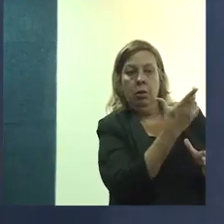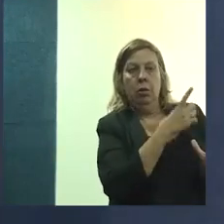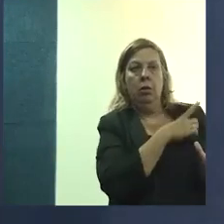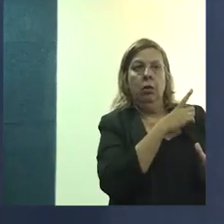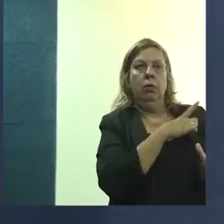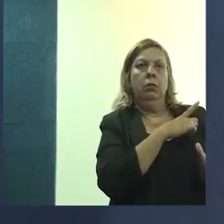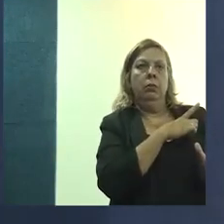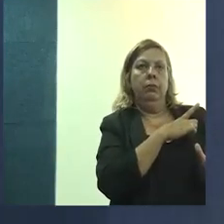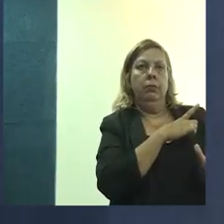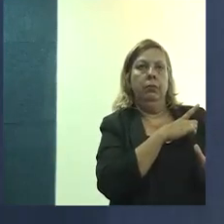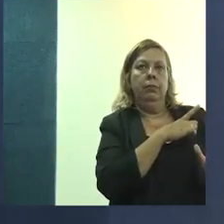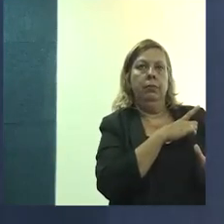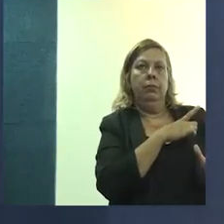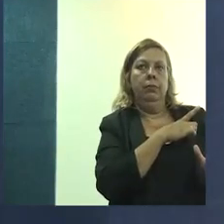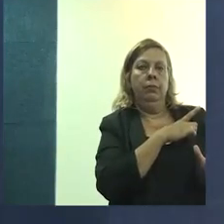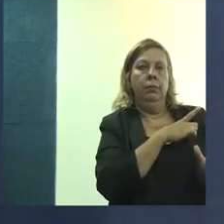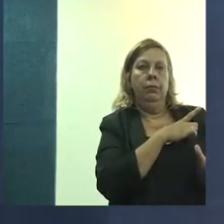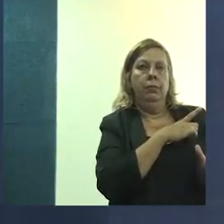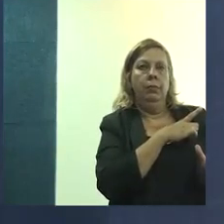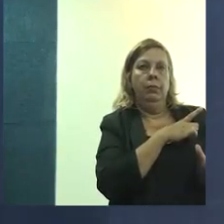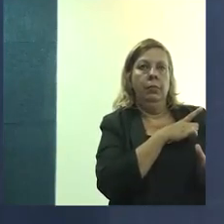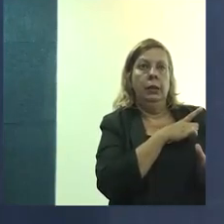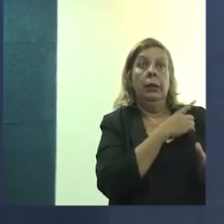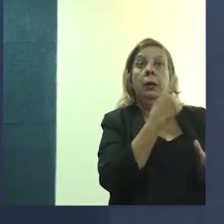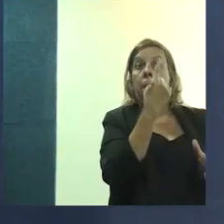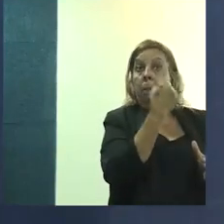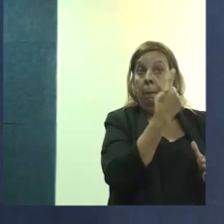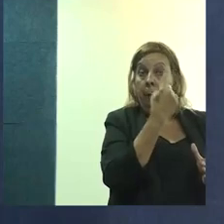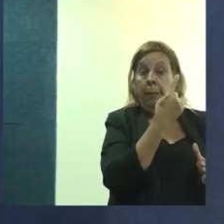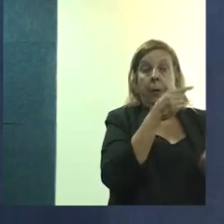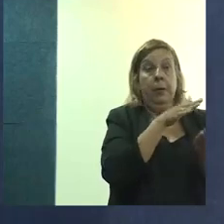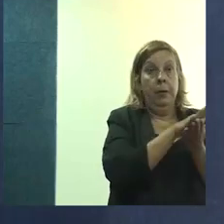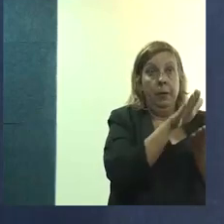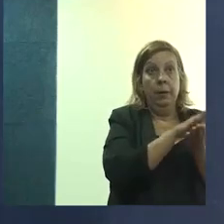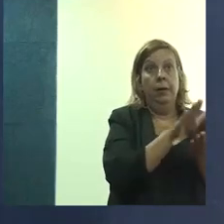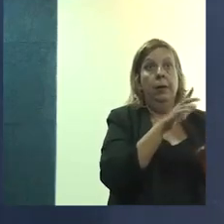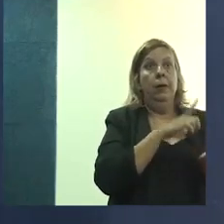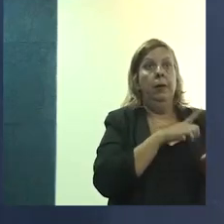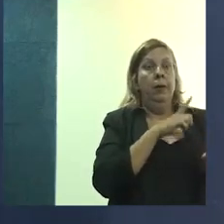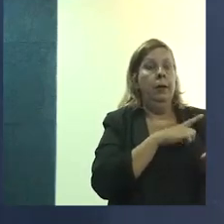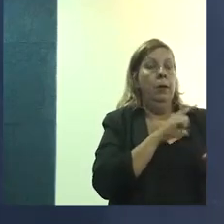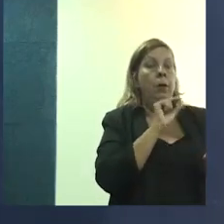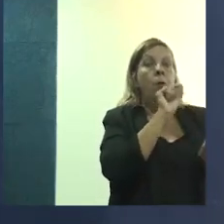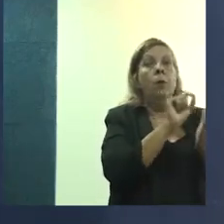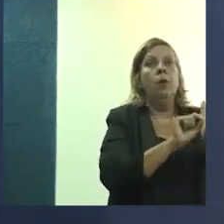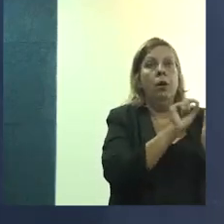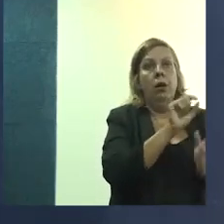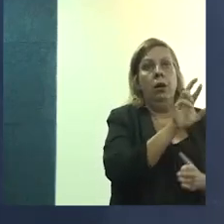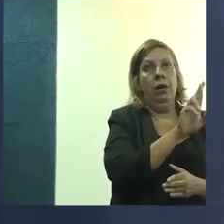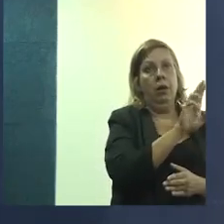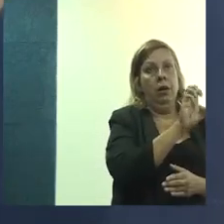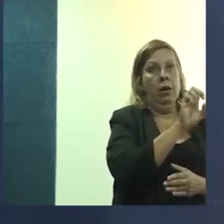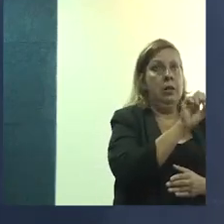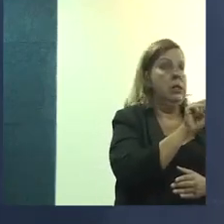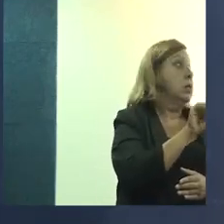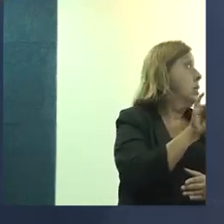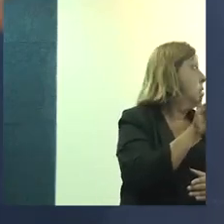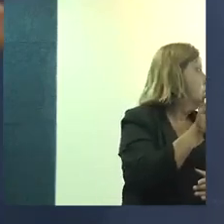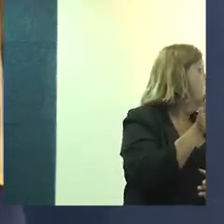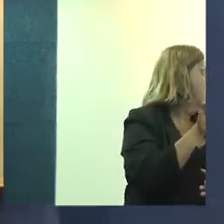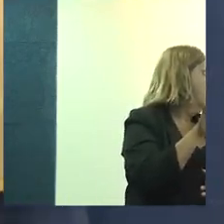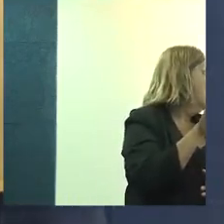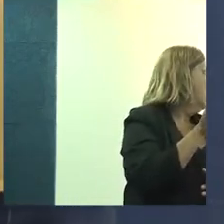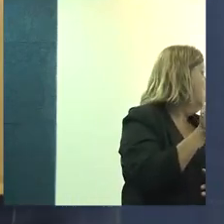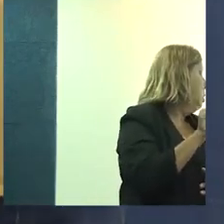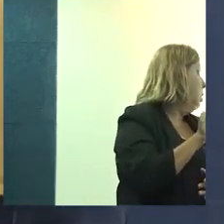lançando a primeira edição da residência. Então, são